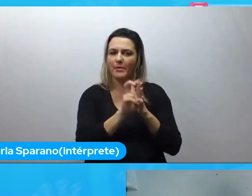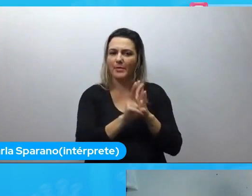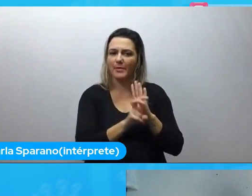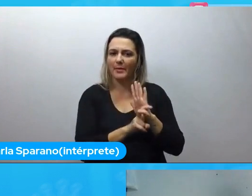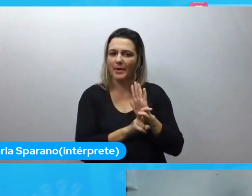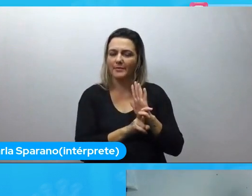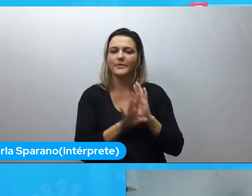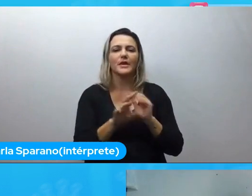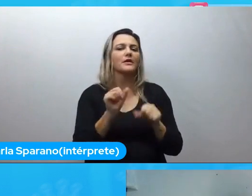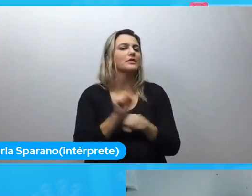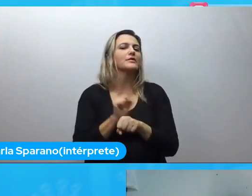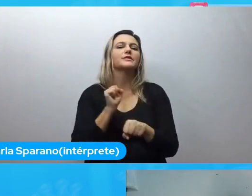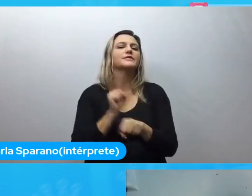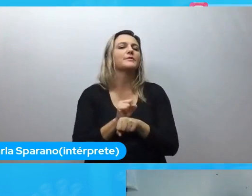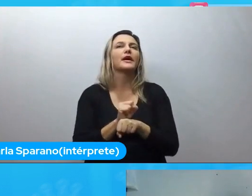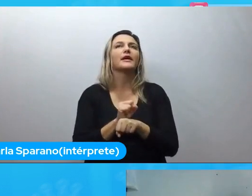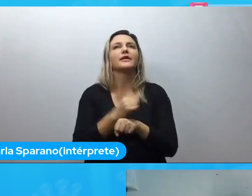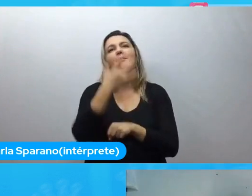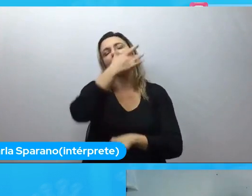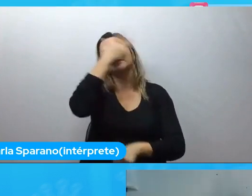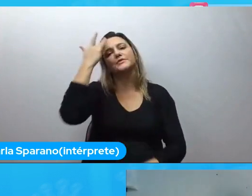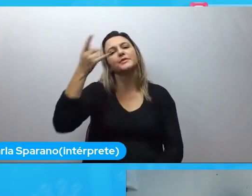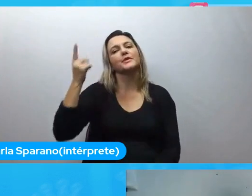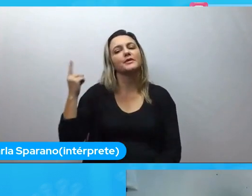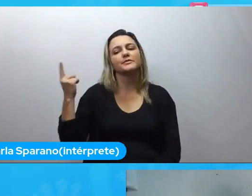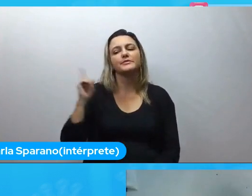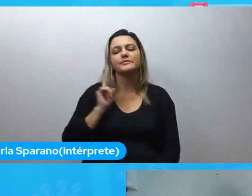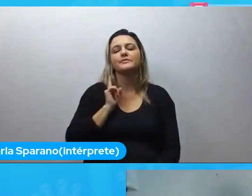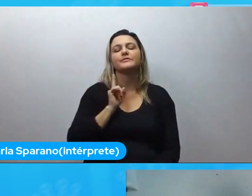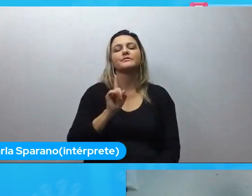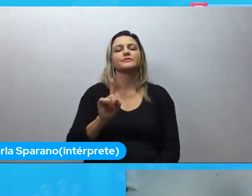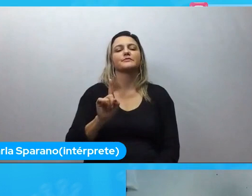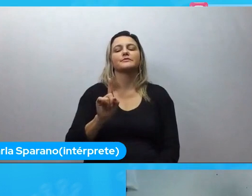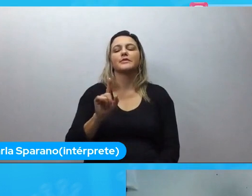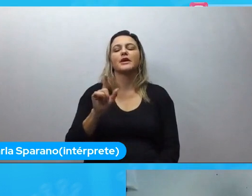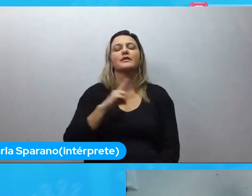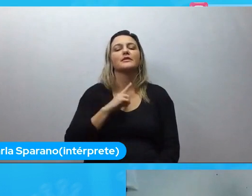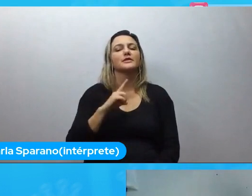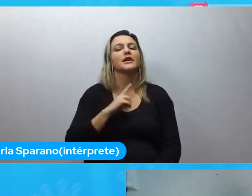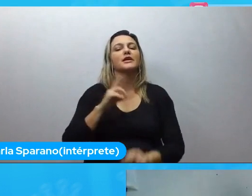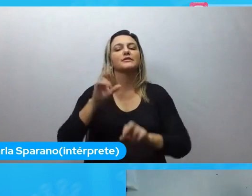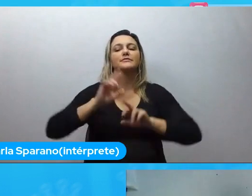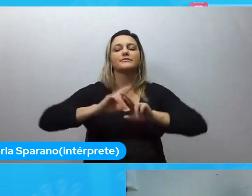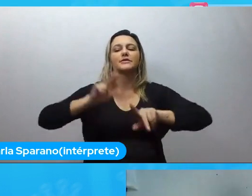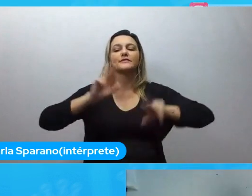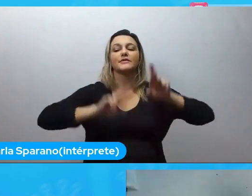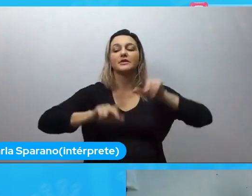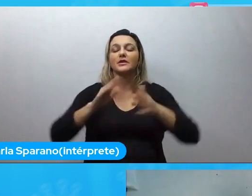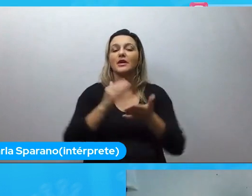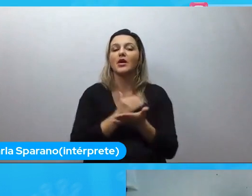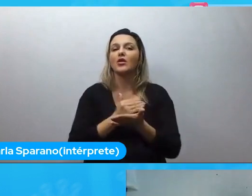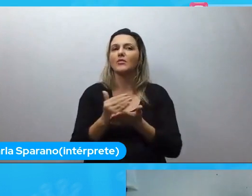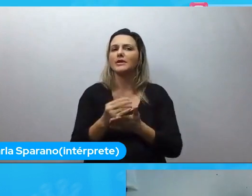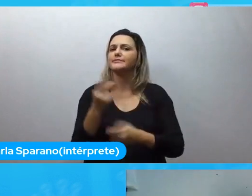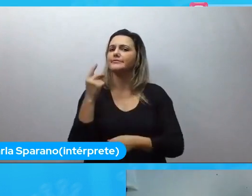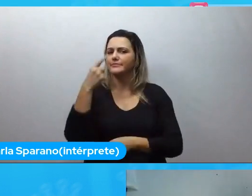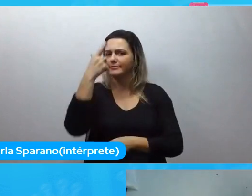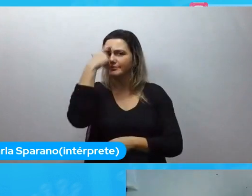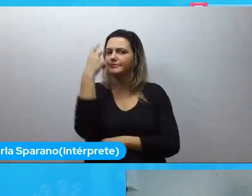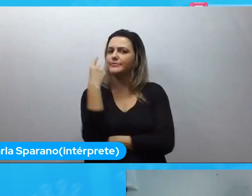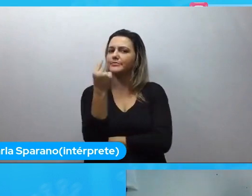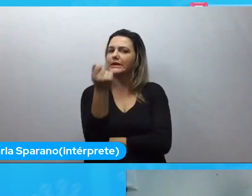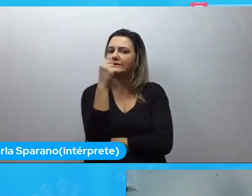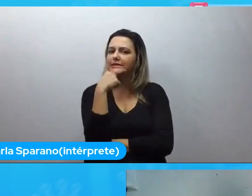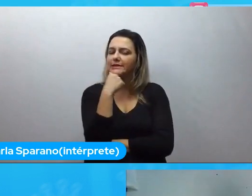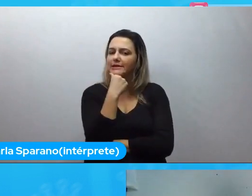esperando chegar uma pessoa que tem essas diferenças como você falou para a gente começar a se ligar que tem muita coisa